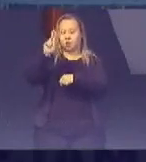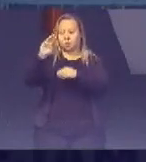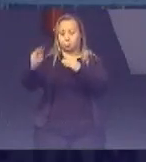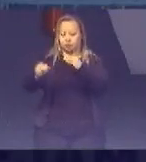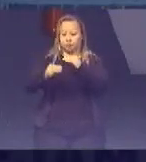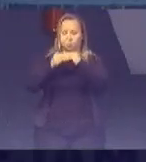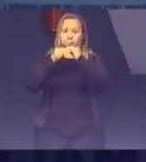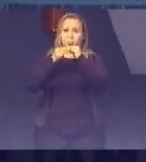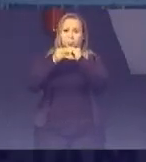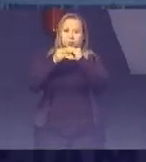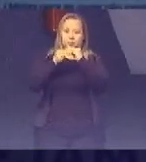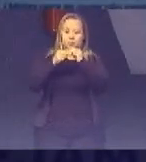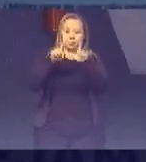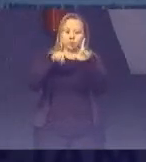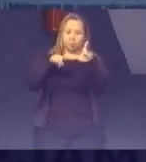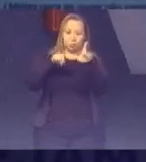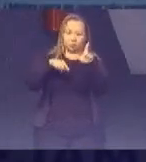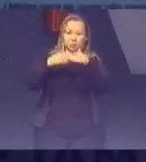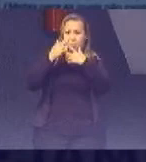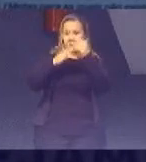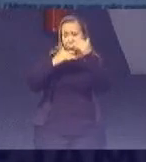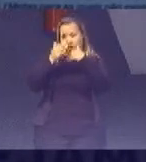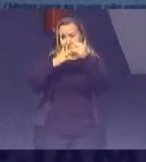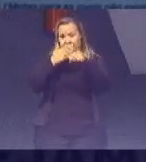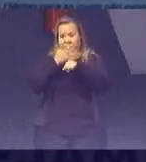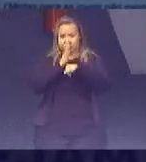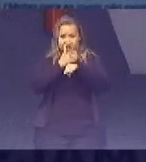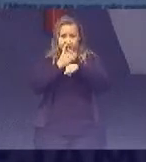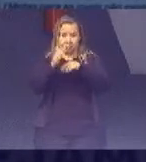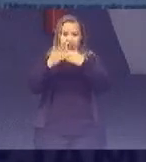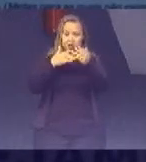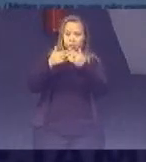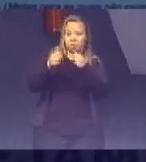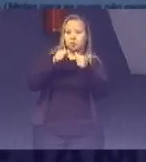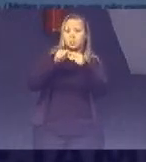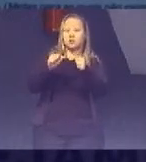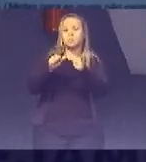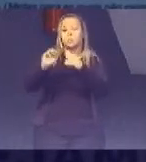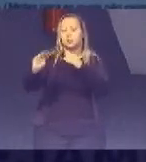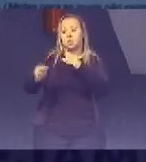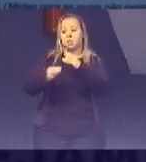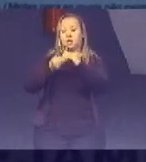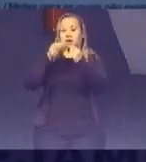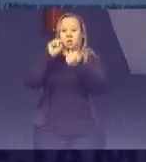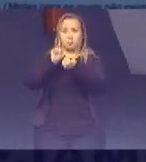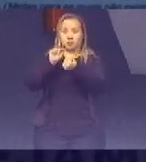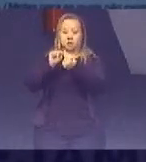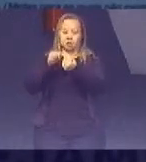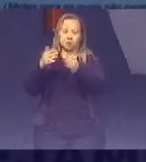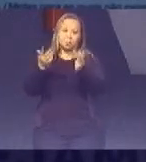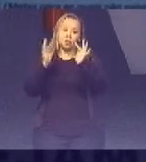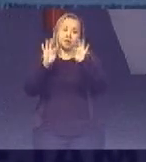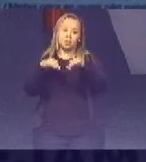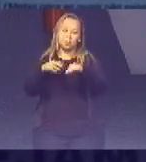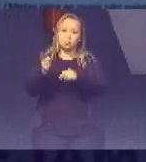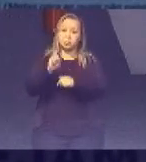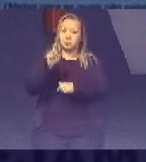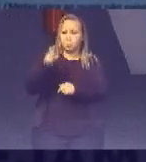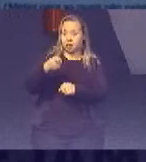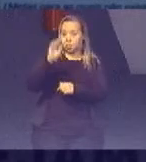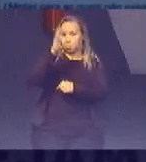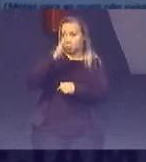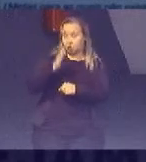No entanto No exercício A gente viu Que algumas Que estavam Como metas de implementação Ou metas finalísticas Não era bem assim No caso do Brasil